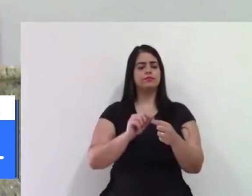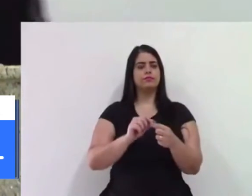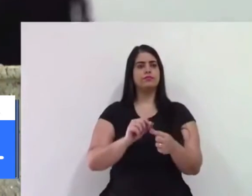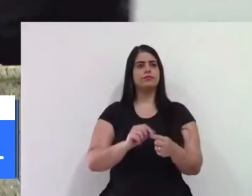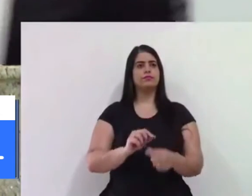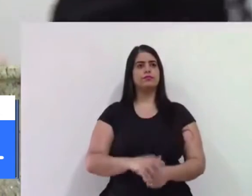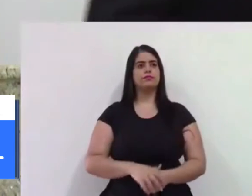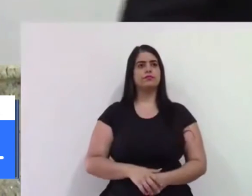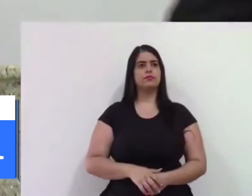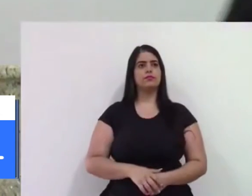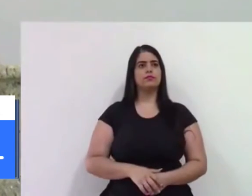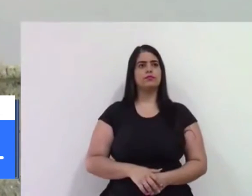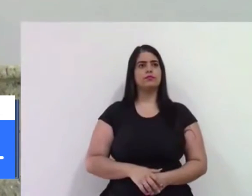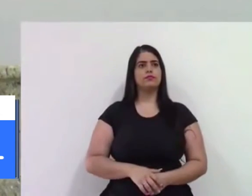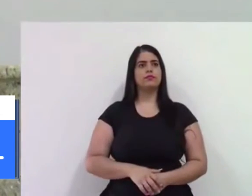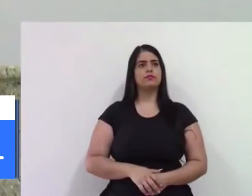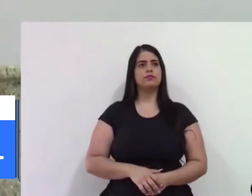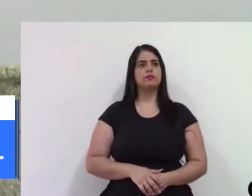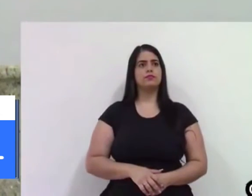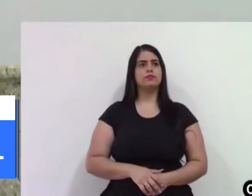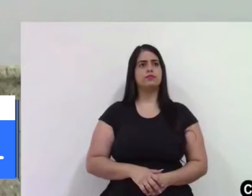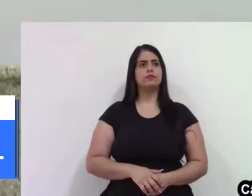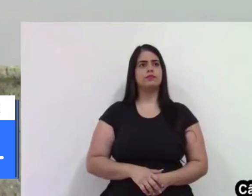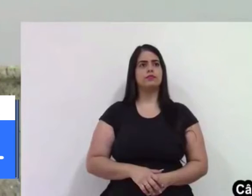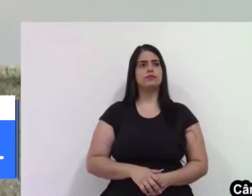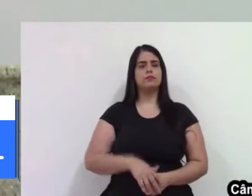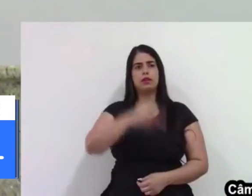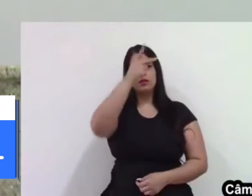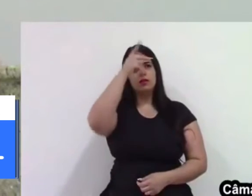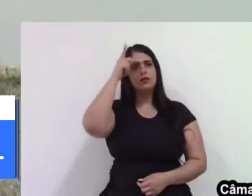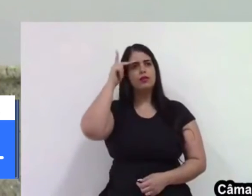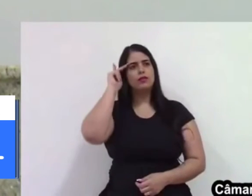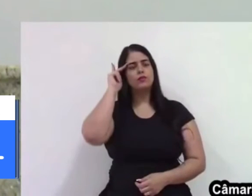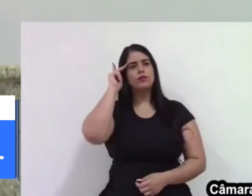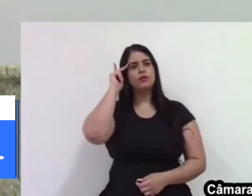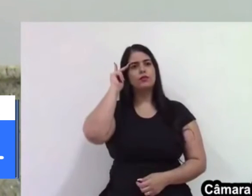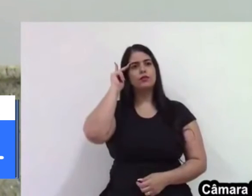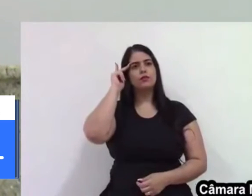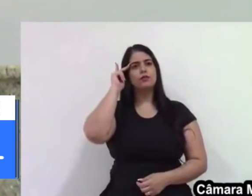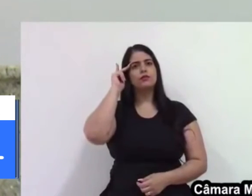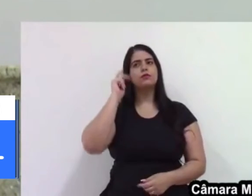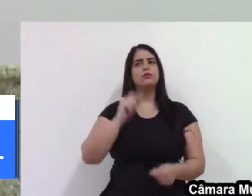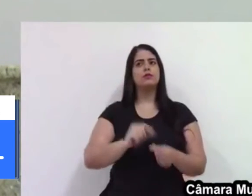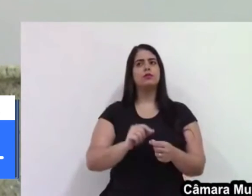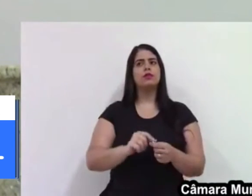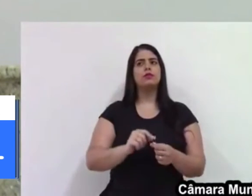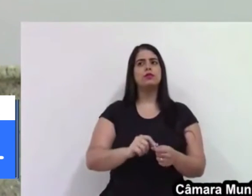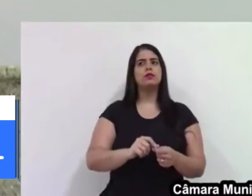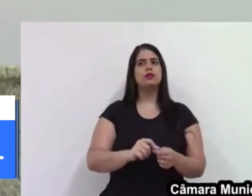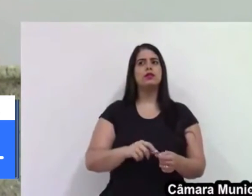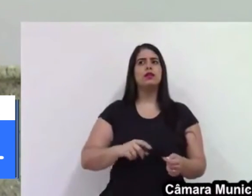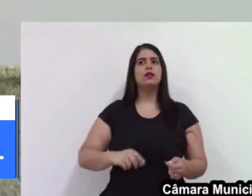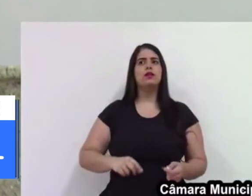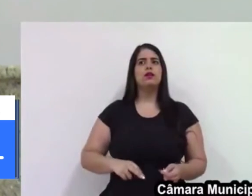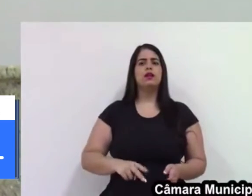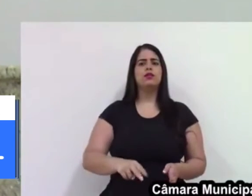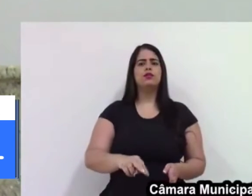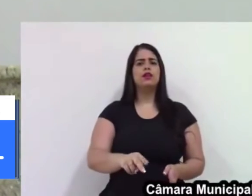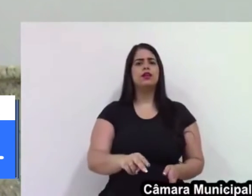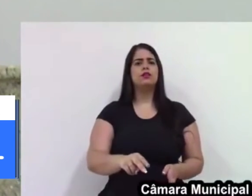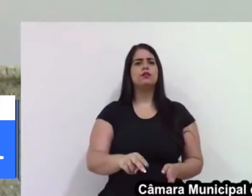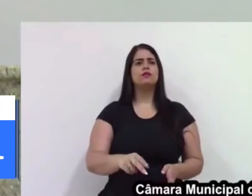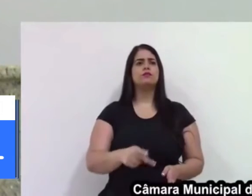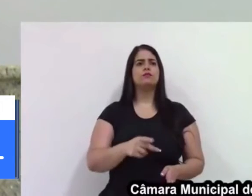então isso, o que mais as pessoas precisam que moram na zona rural é estrada, água e uma ajuda na área da